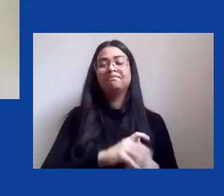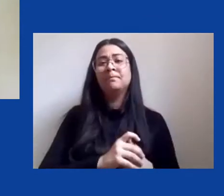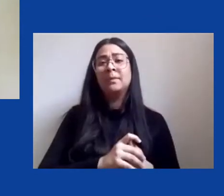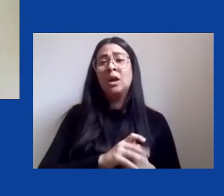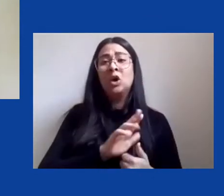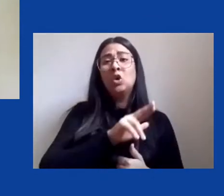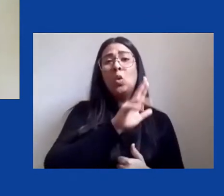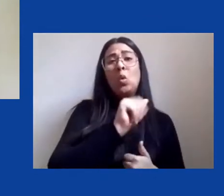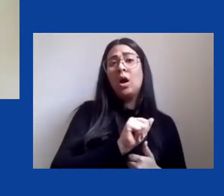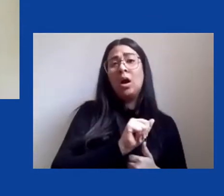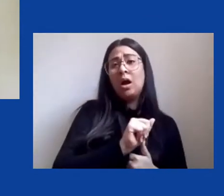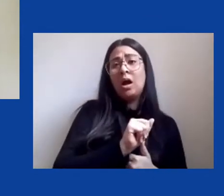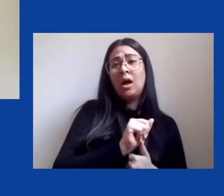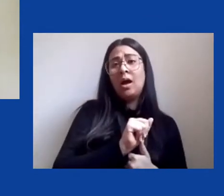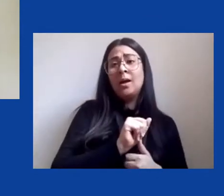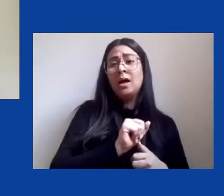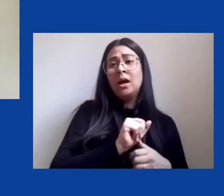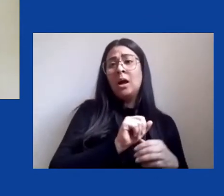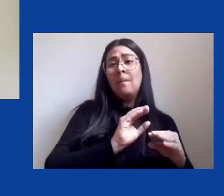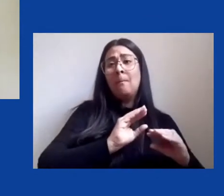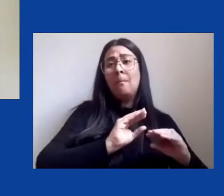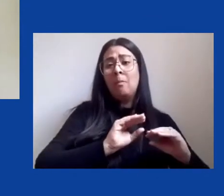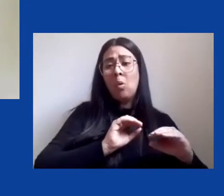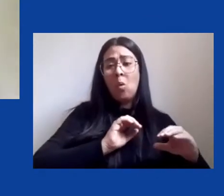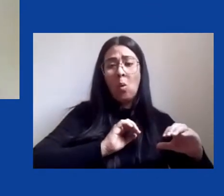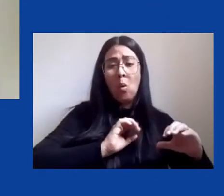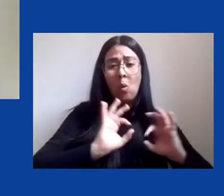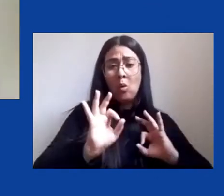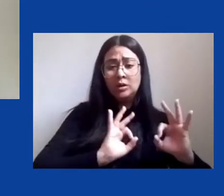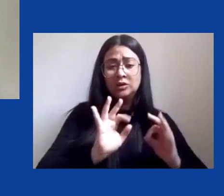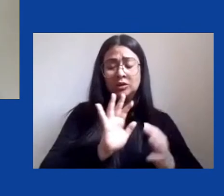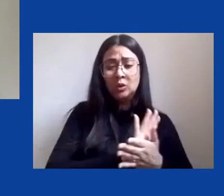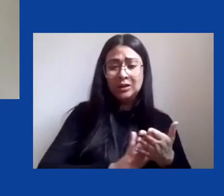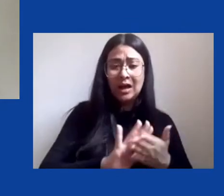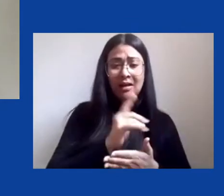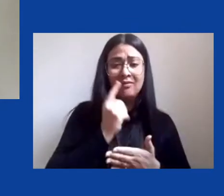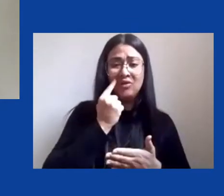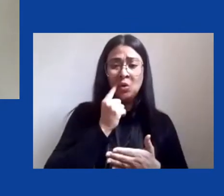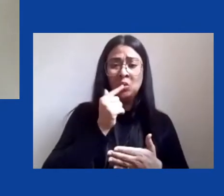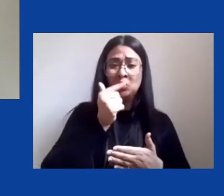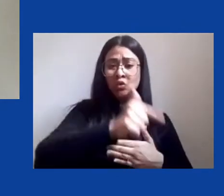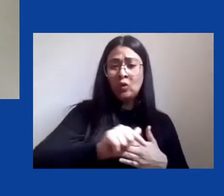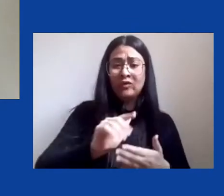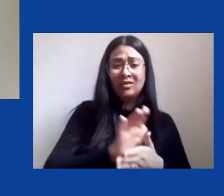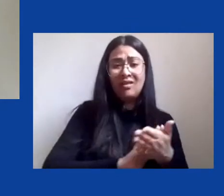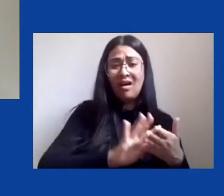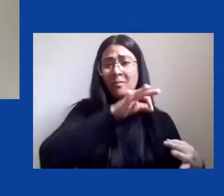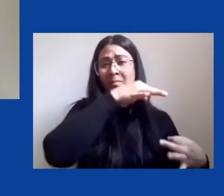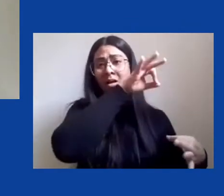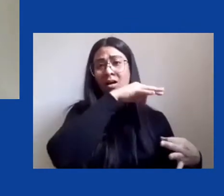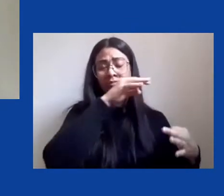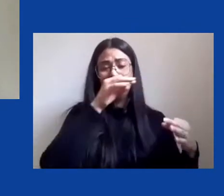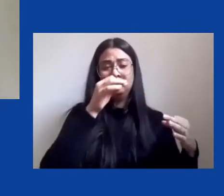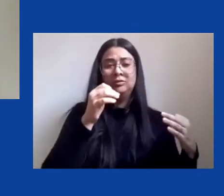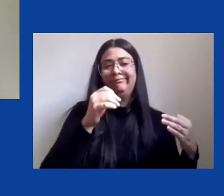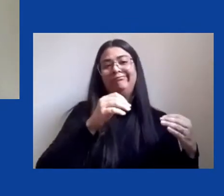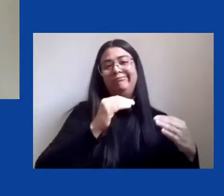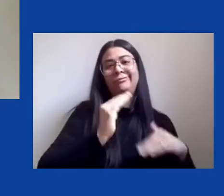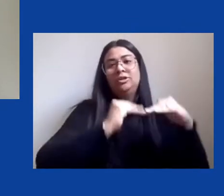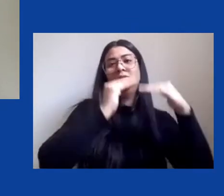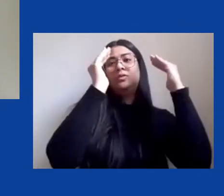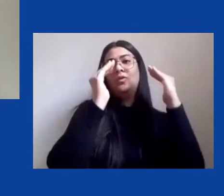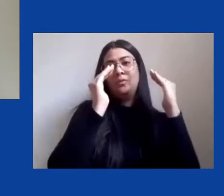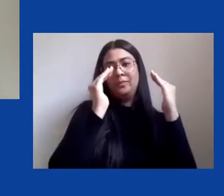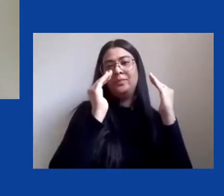uma peça dos esquemas de dominação ou de rever uma linha dos planos e programas de desenvolvimento, como salientam essas